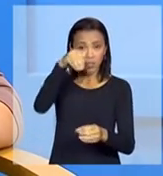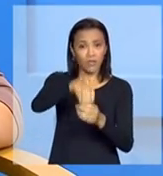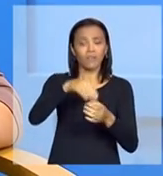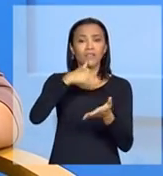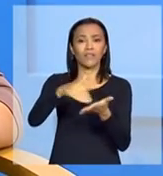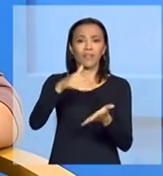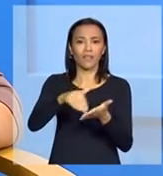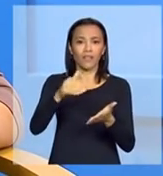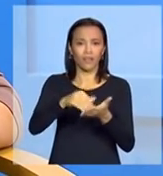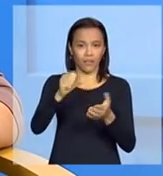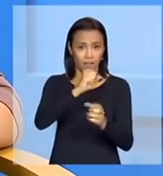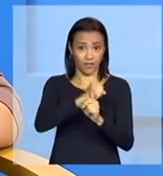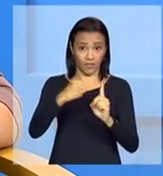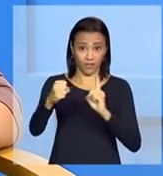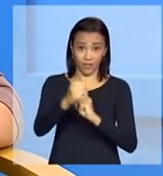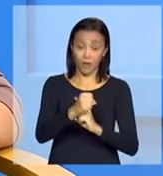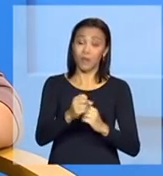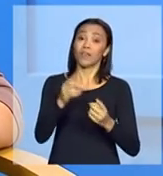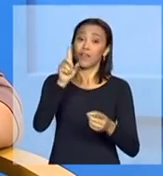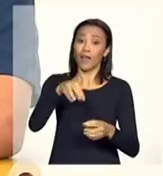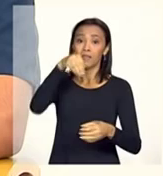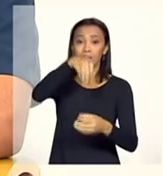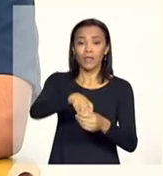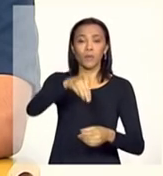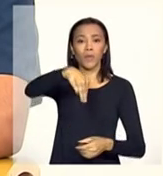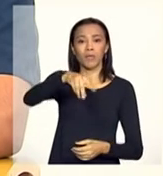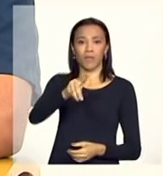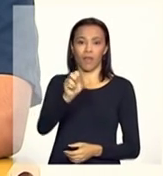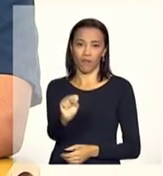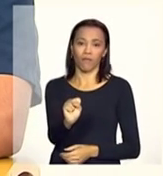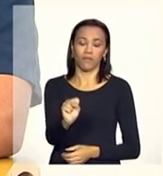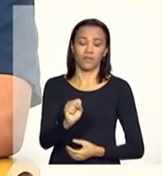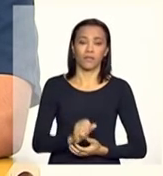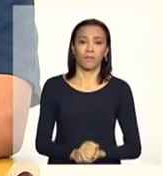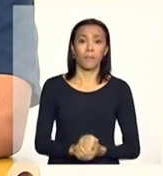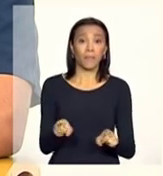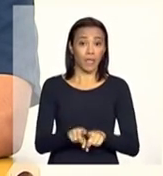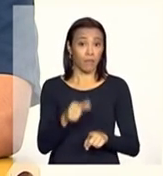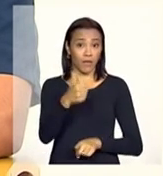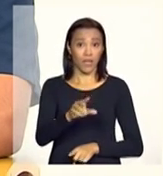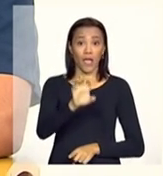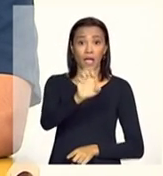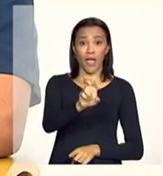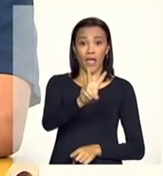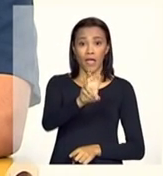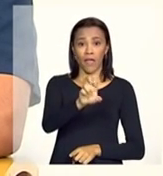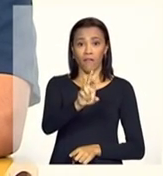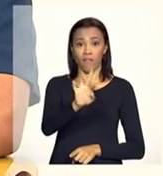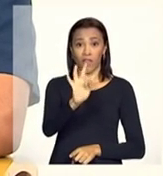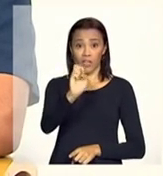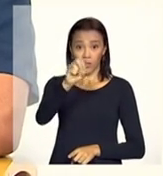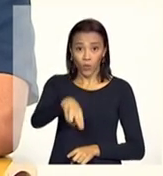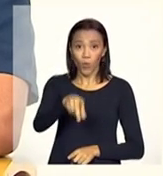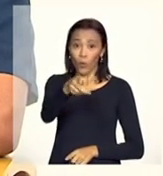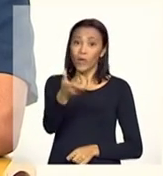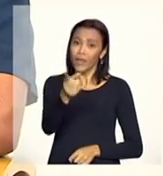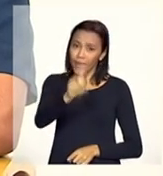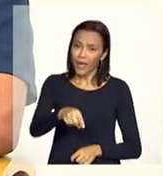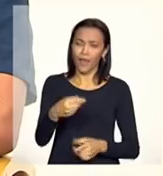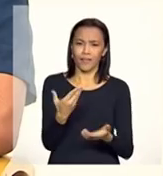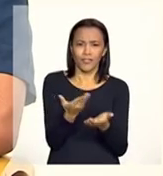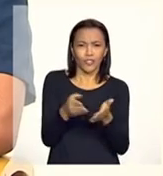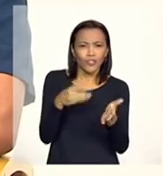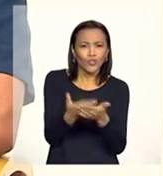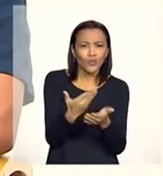de Assistência Social do Ministério do Desenvolvimento Social e Combate à Fome. E Everton Luiz Pereira, que é antropólogo